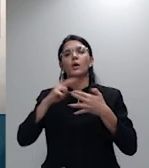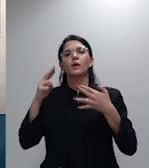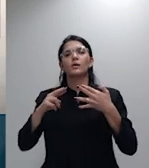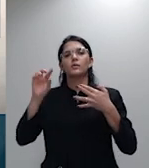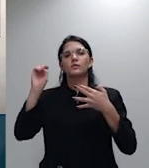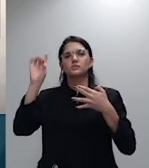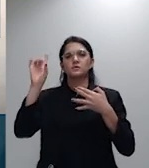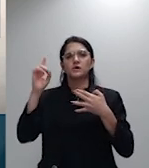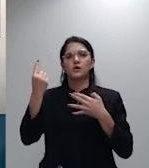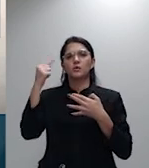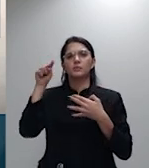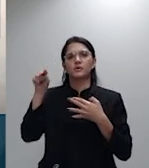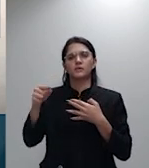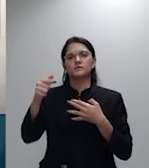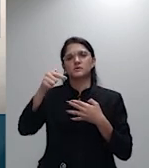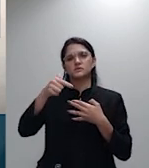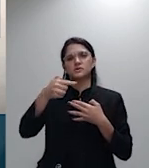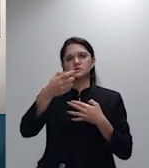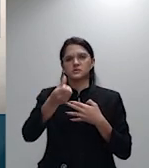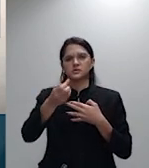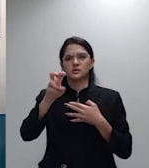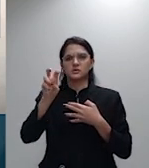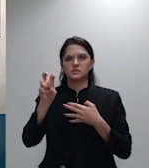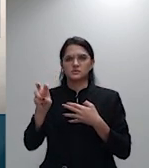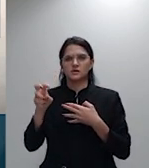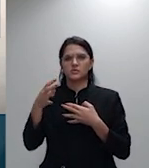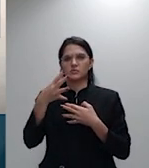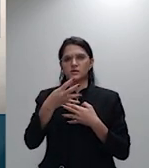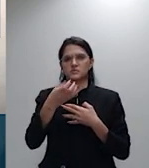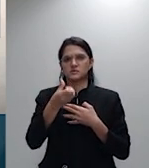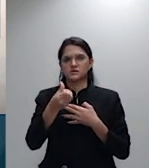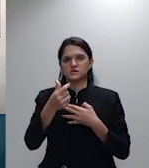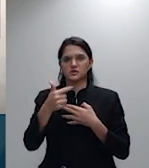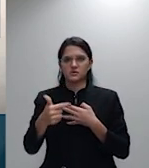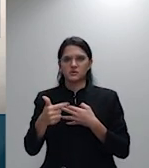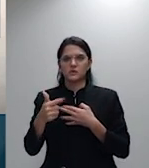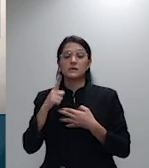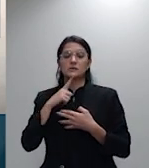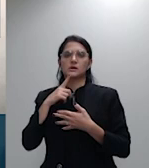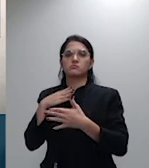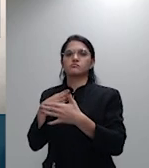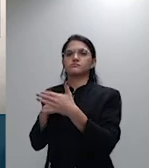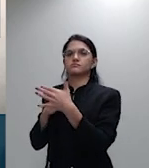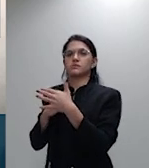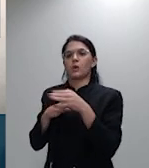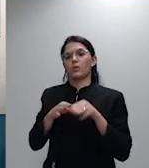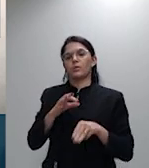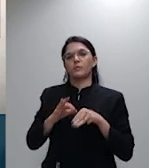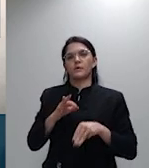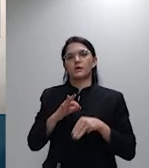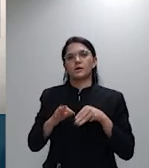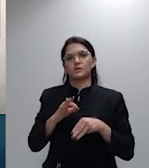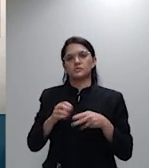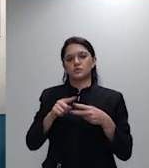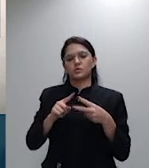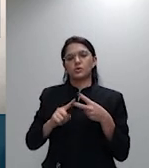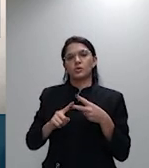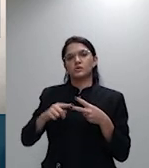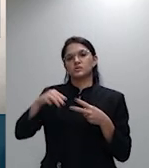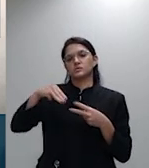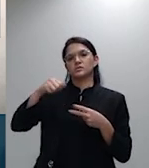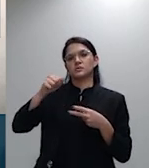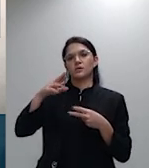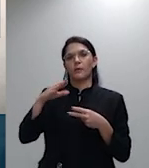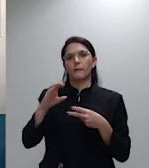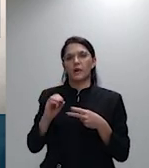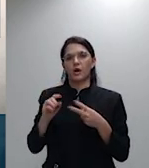impedimento apenas nesse do ministro Marco Butzi da ministra Nancy Andrigui com a palavra o ministro